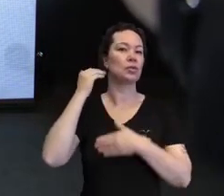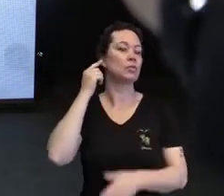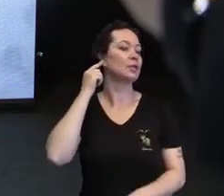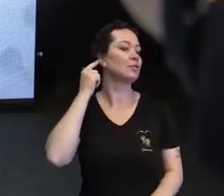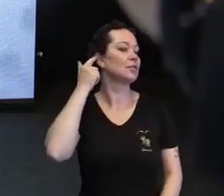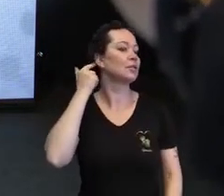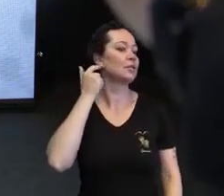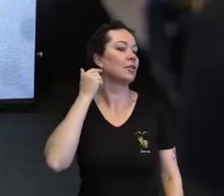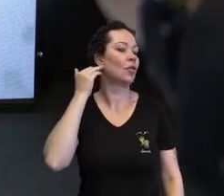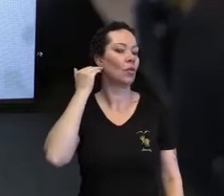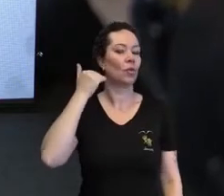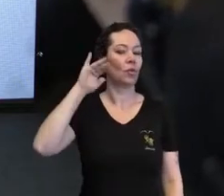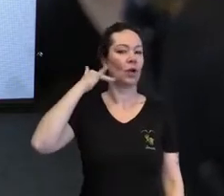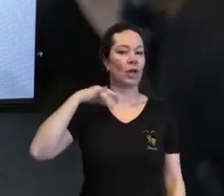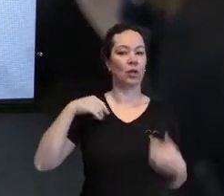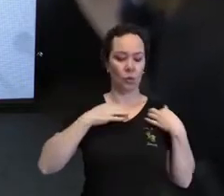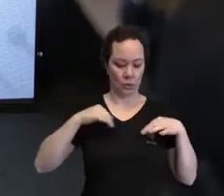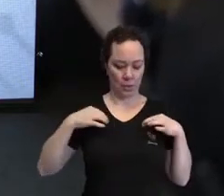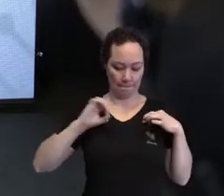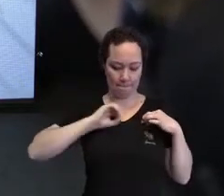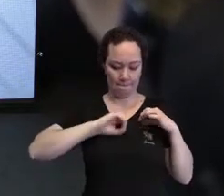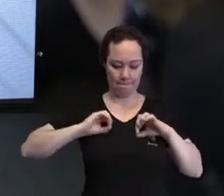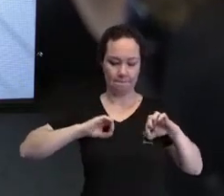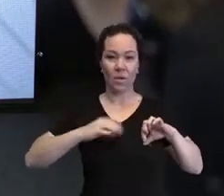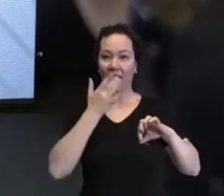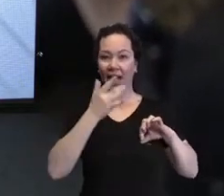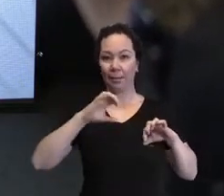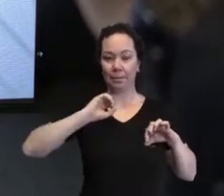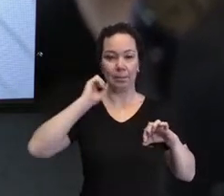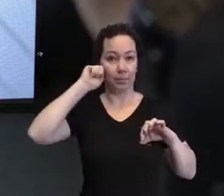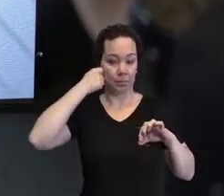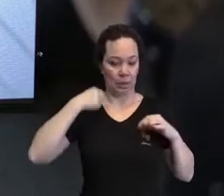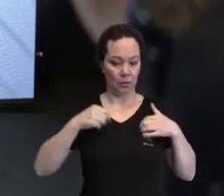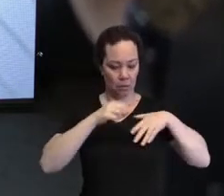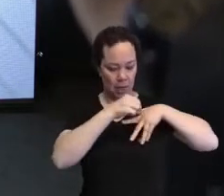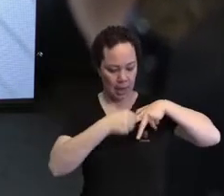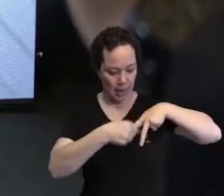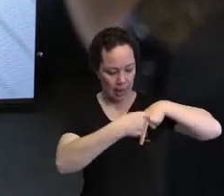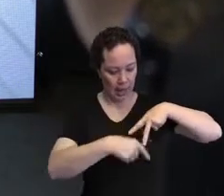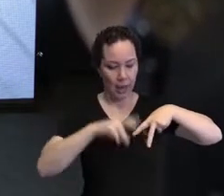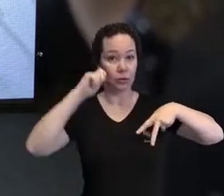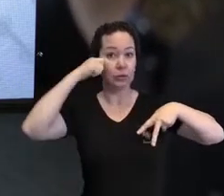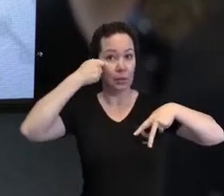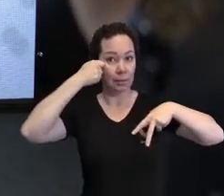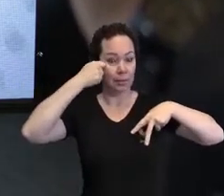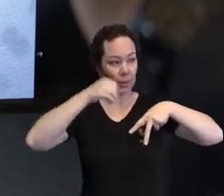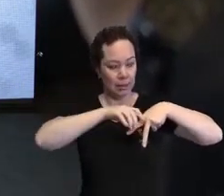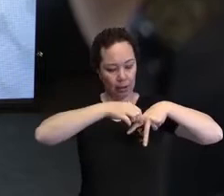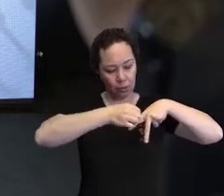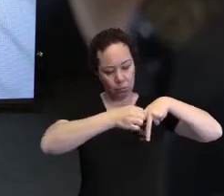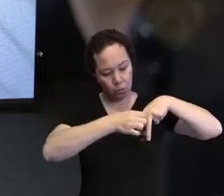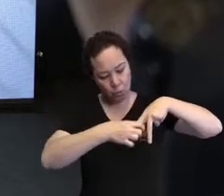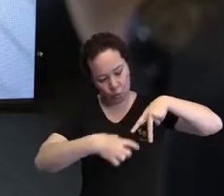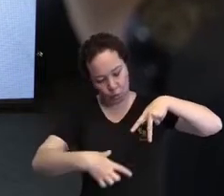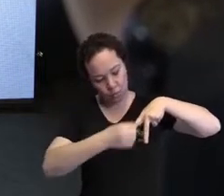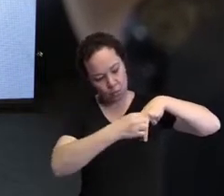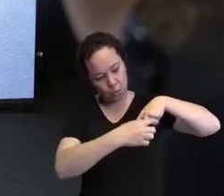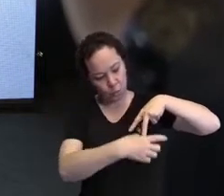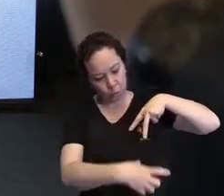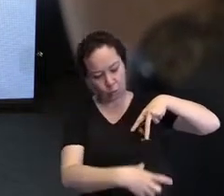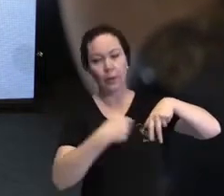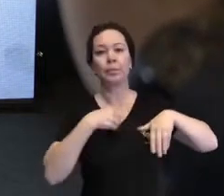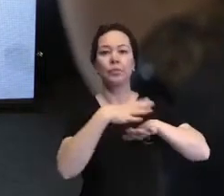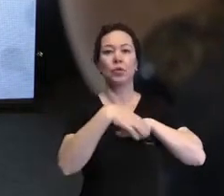orelha, estou vestindo uma blusa de bolinhas brancas e pretas e uma calça preta de boca enorme e um